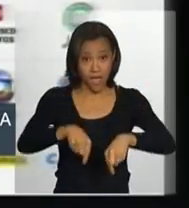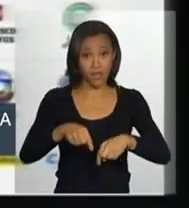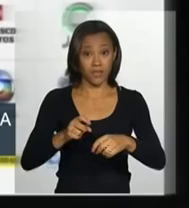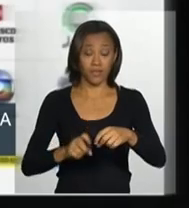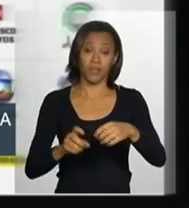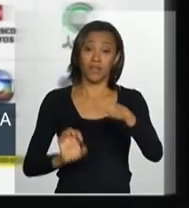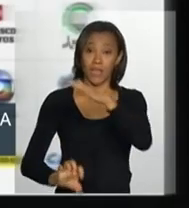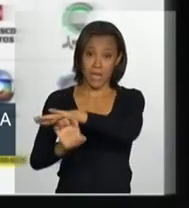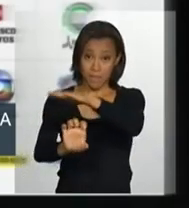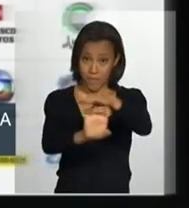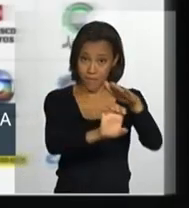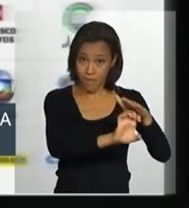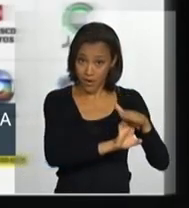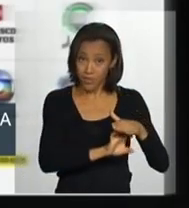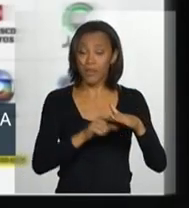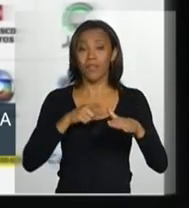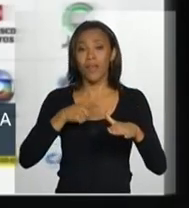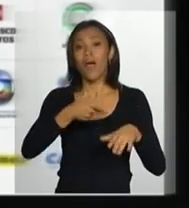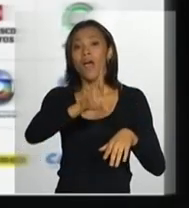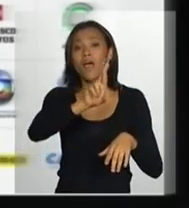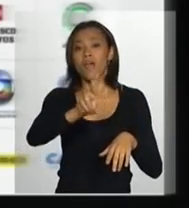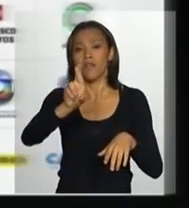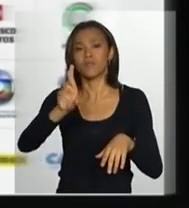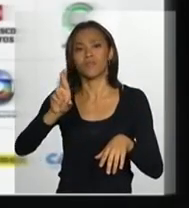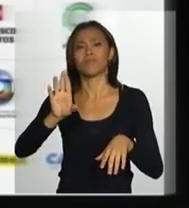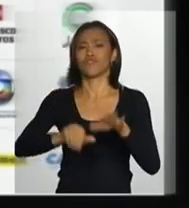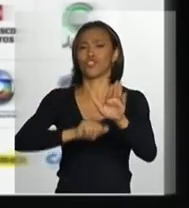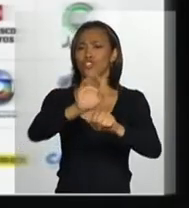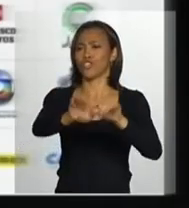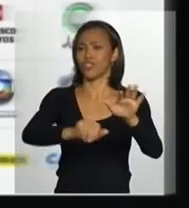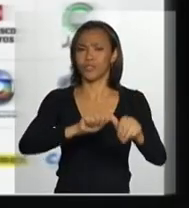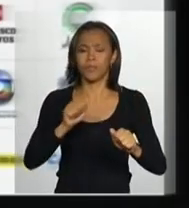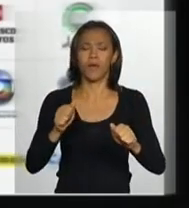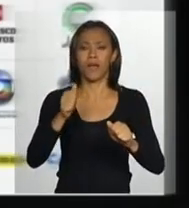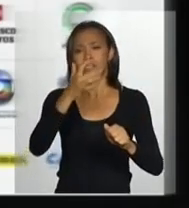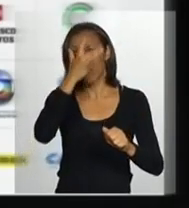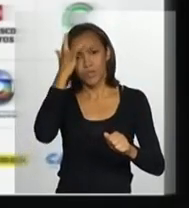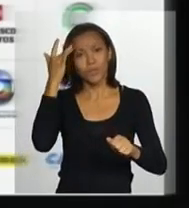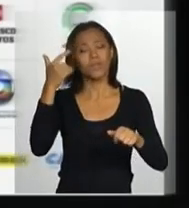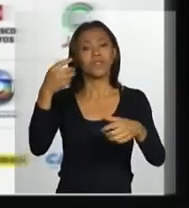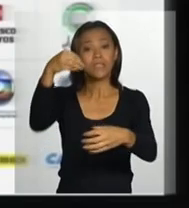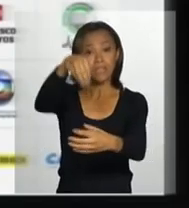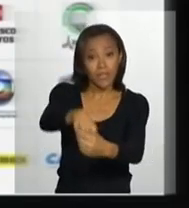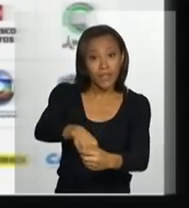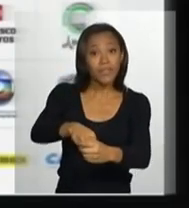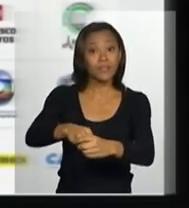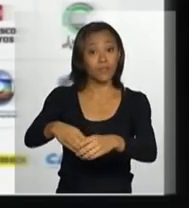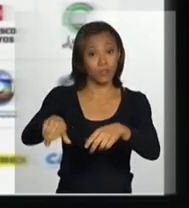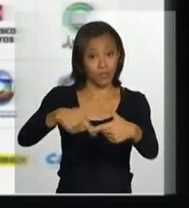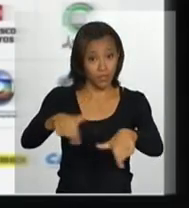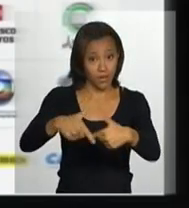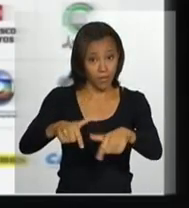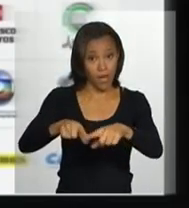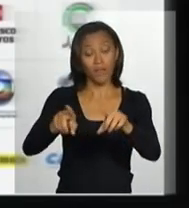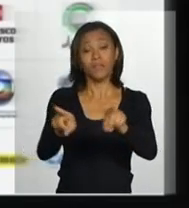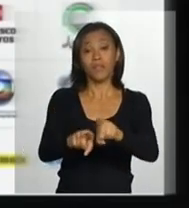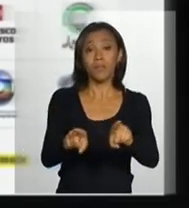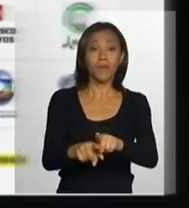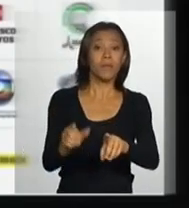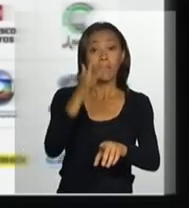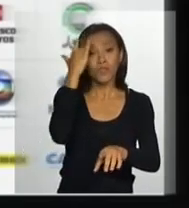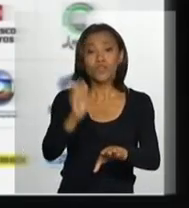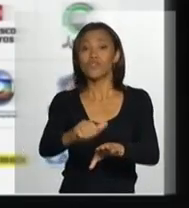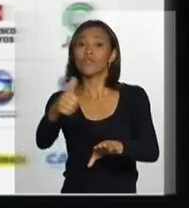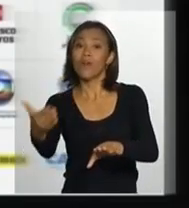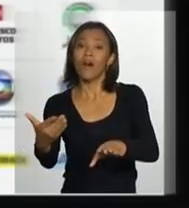a responsabilidade de também chamarem tanto o seu público interno, seus colaboradores, como também com a sua